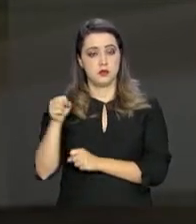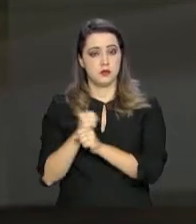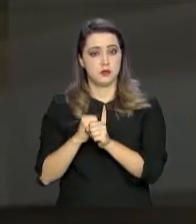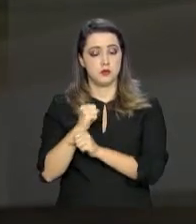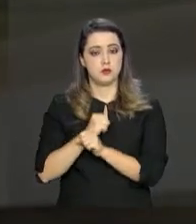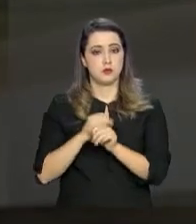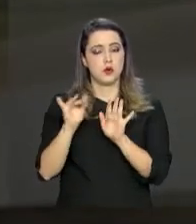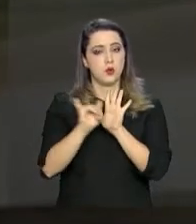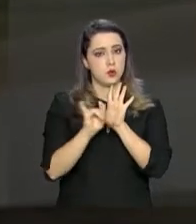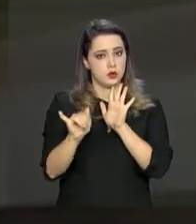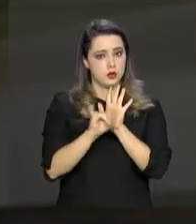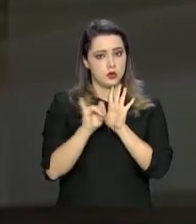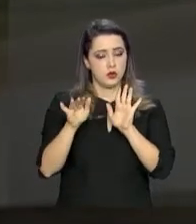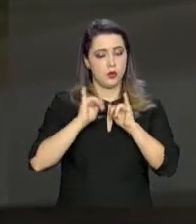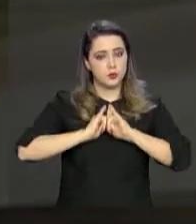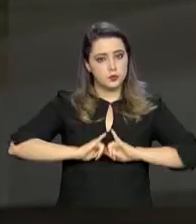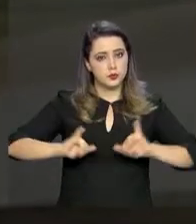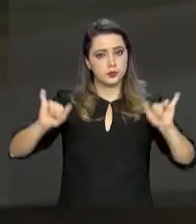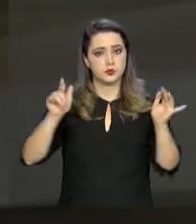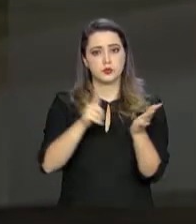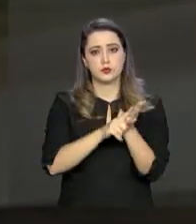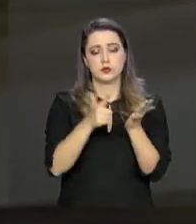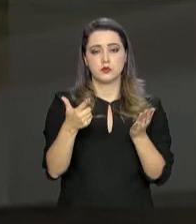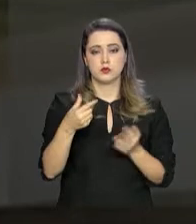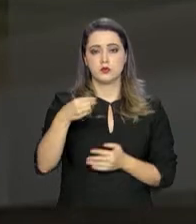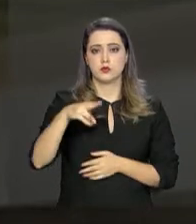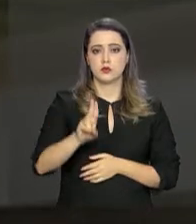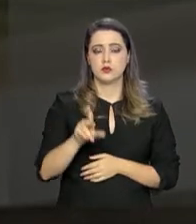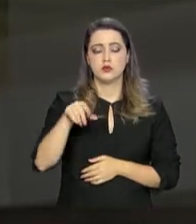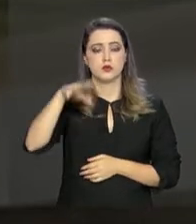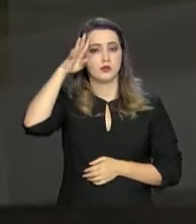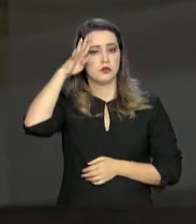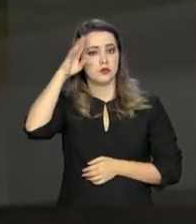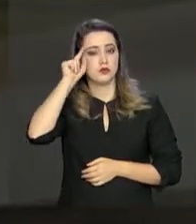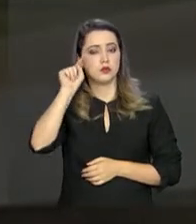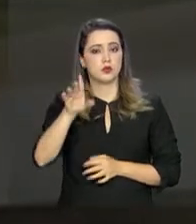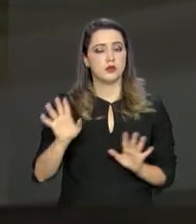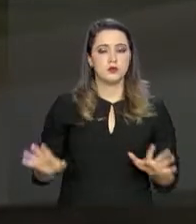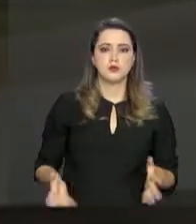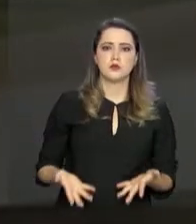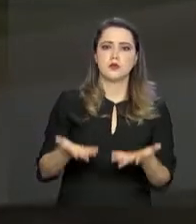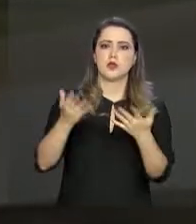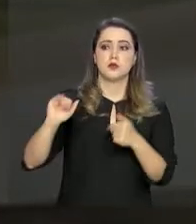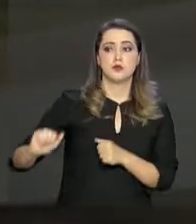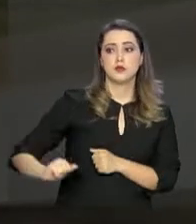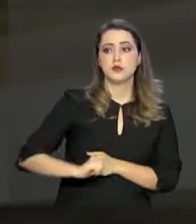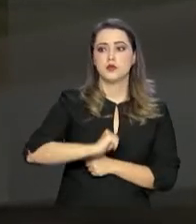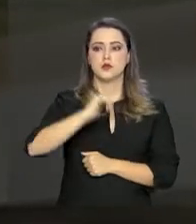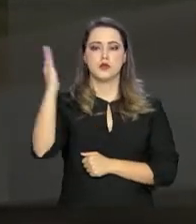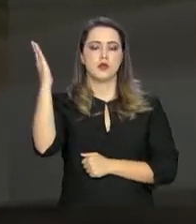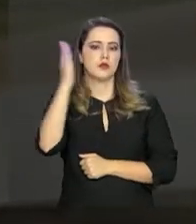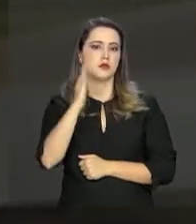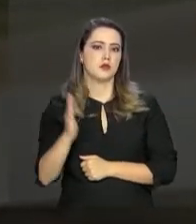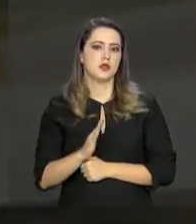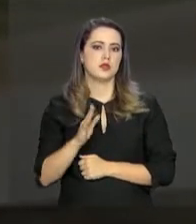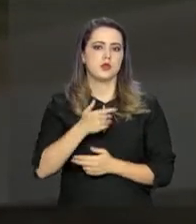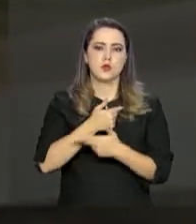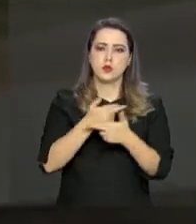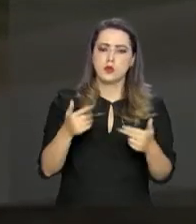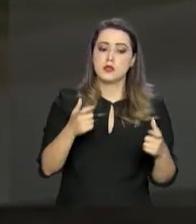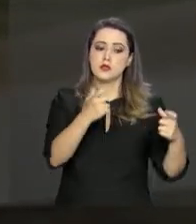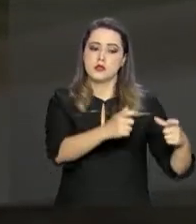O edital, publicado no Diário Oficial da União desta quarta-feira, é para promover no exterior produtos e